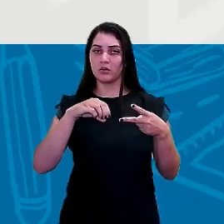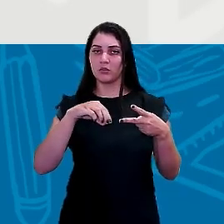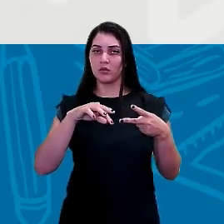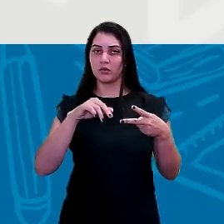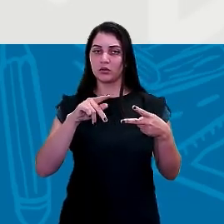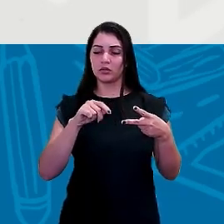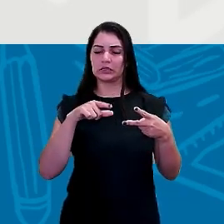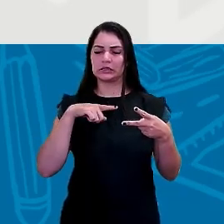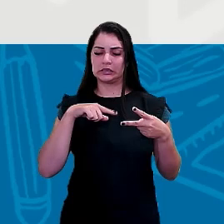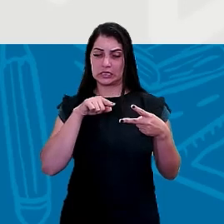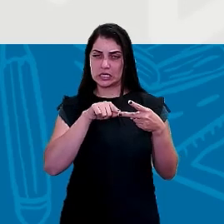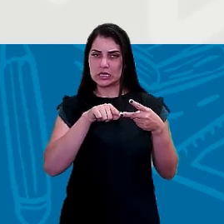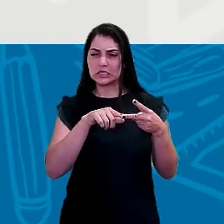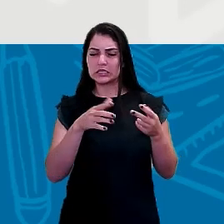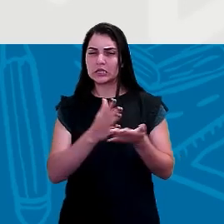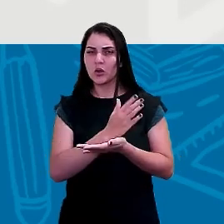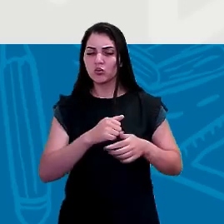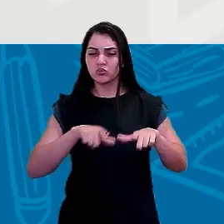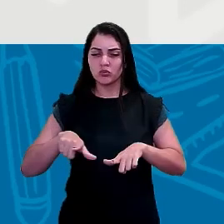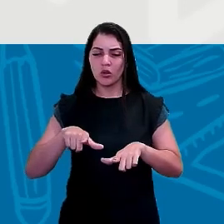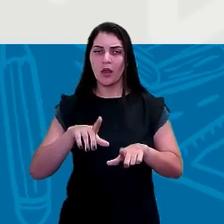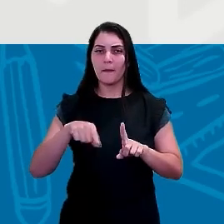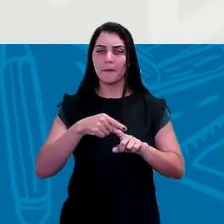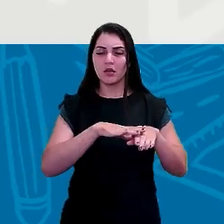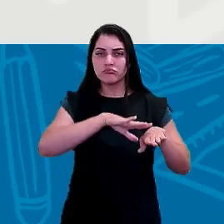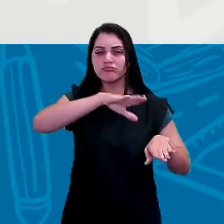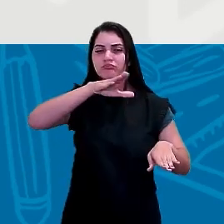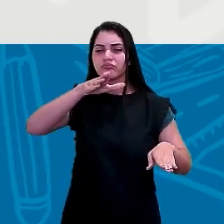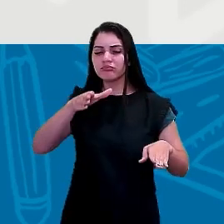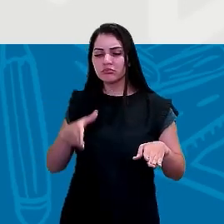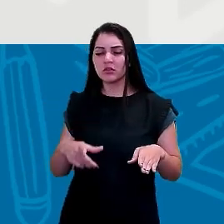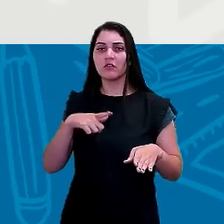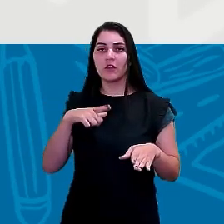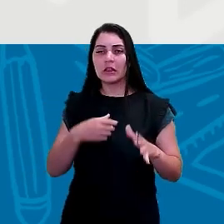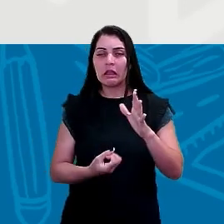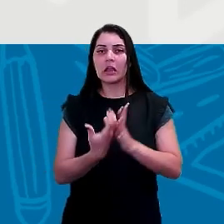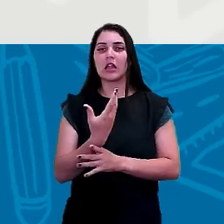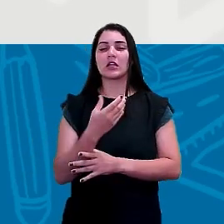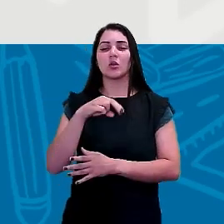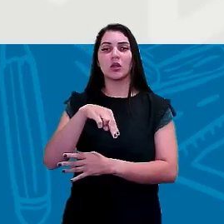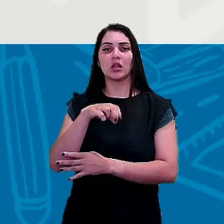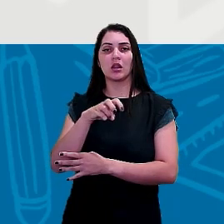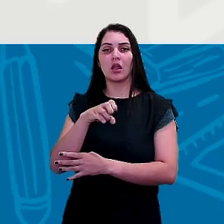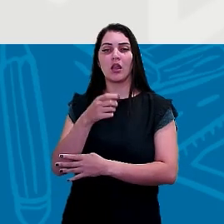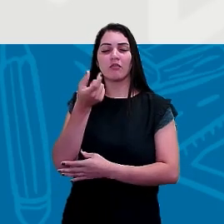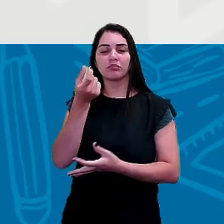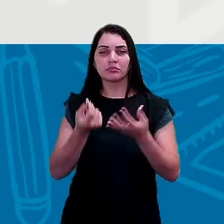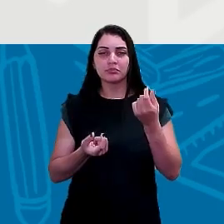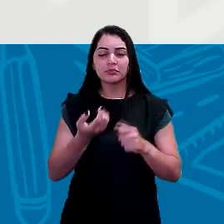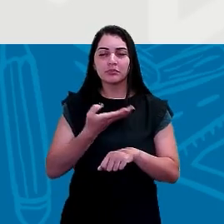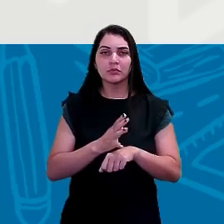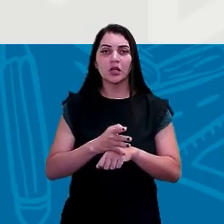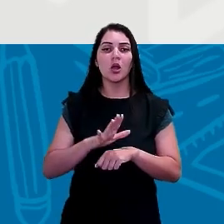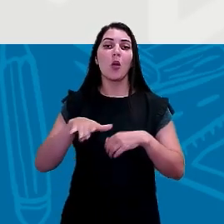regiões que são mais altas, então, você vai ter até a formação de neve também, aquele clima mais frio, porque quanto